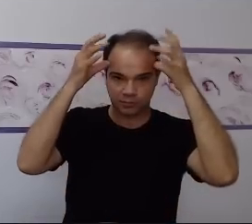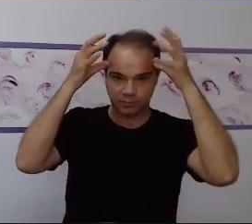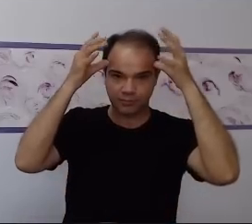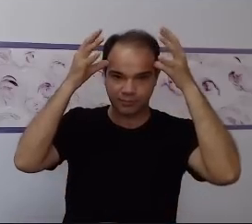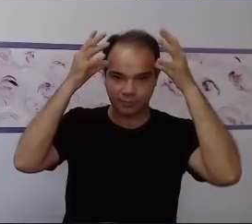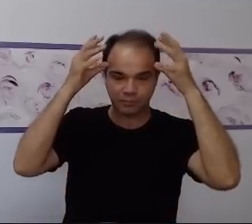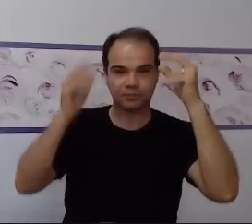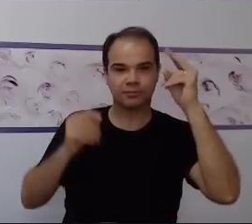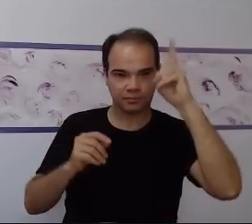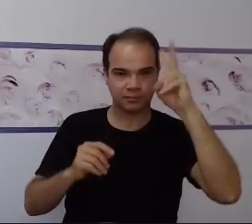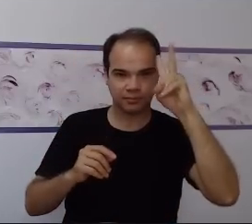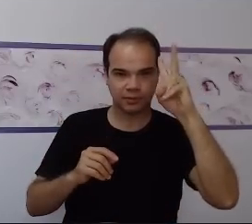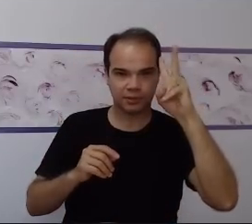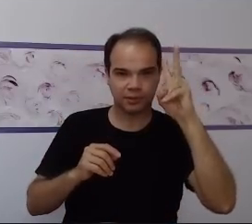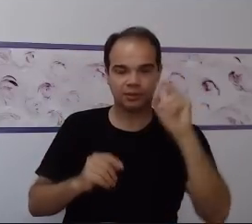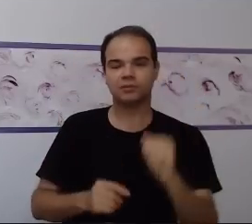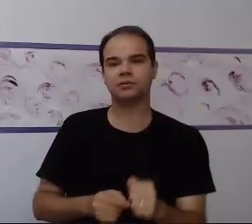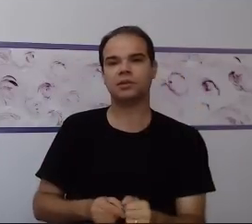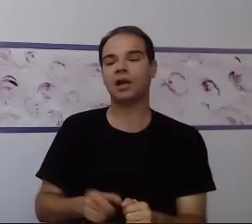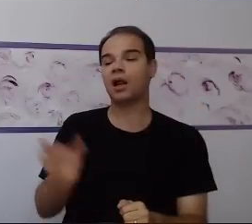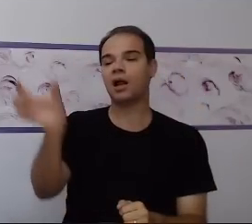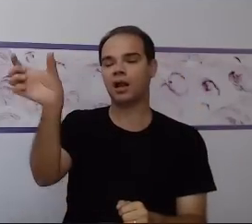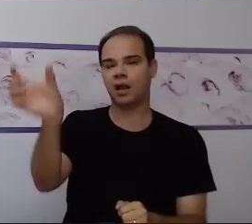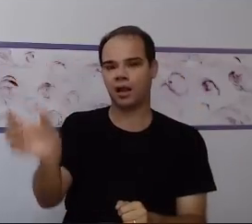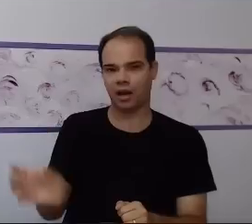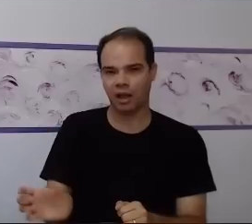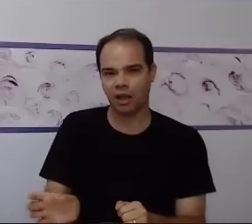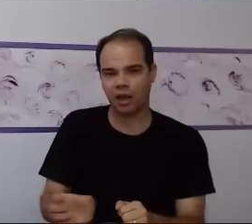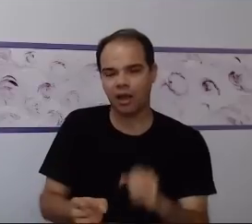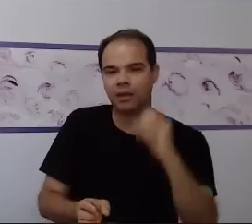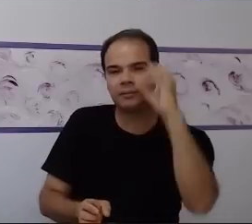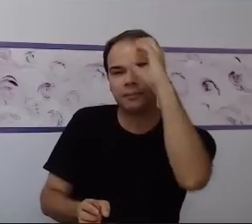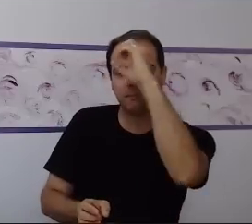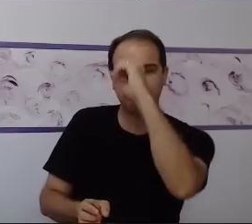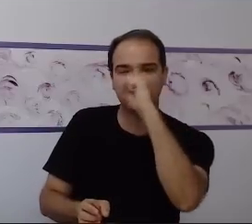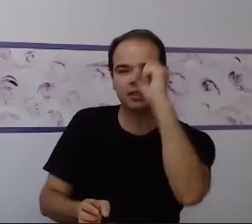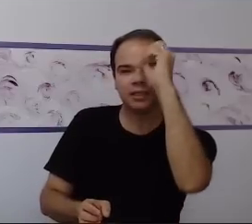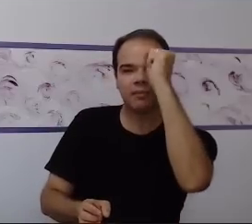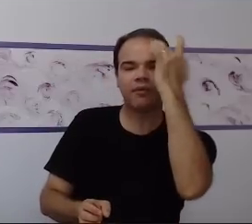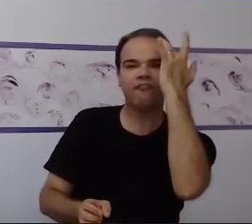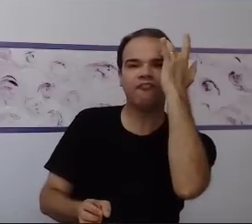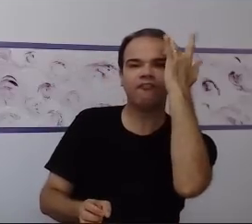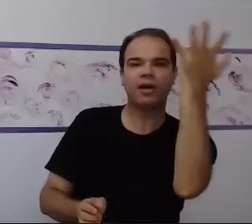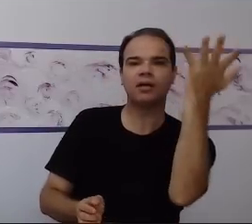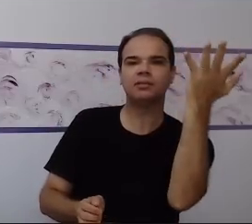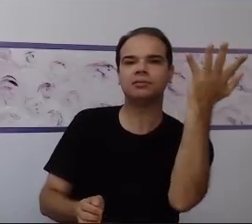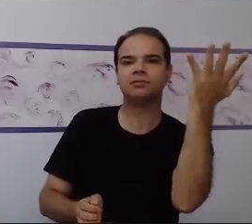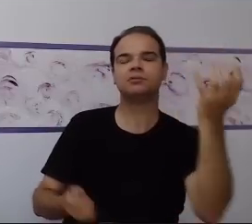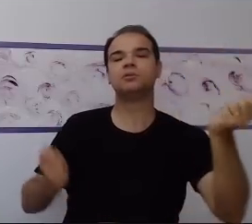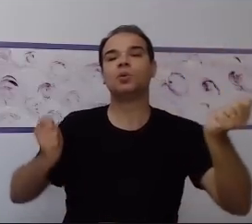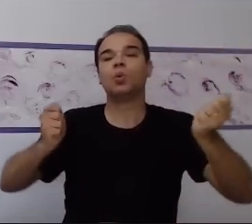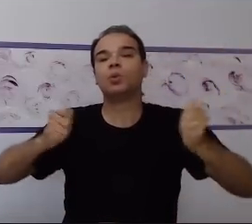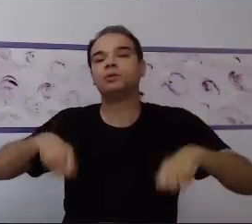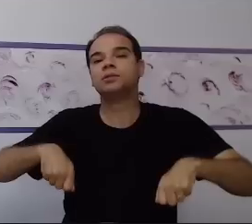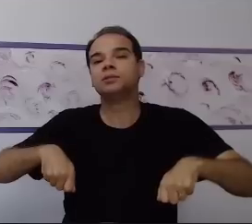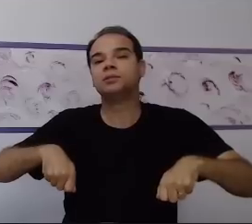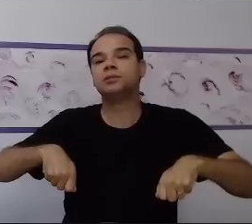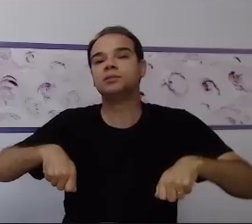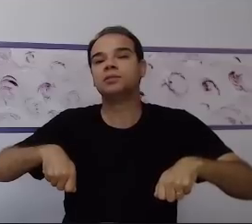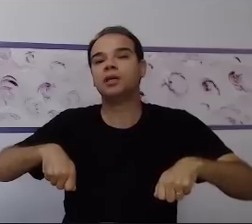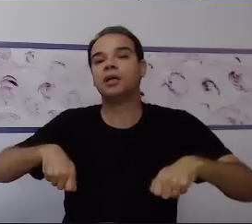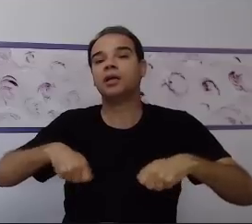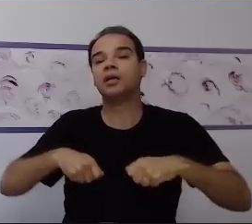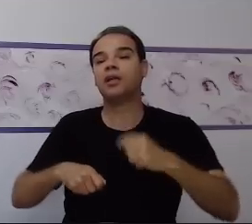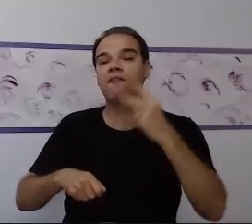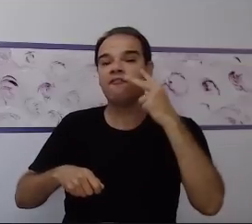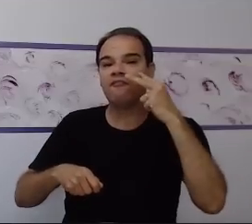falei? O que faz com que esse indivíduo aprenda com maior facilidade? Quando ele tem embasamento visual de